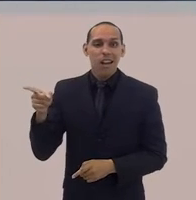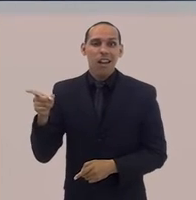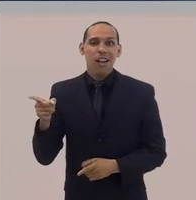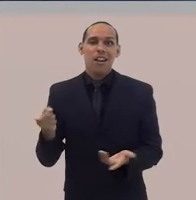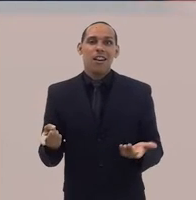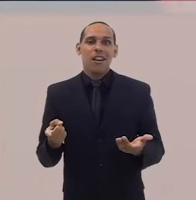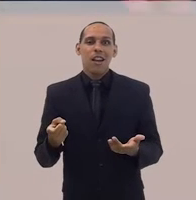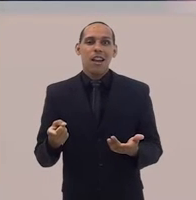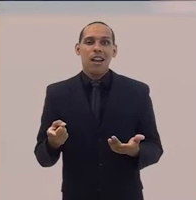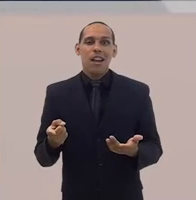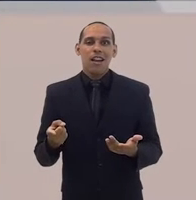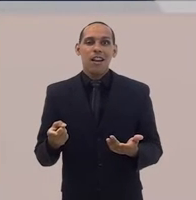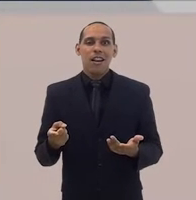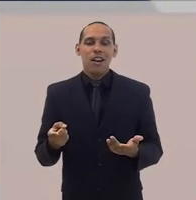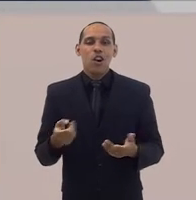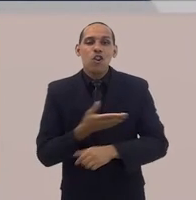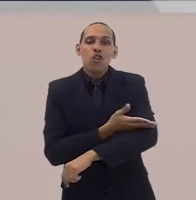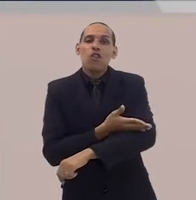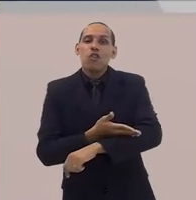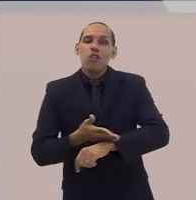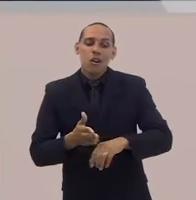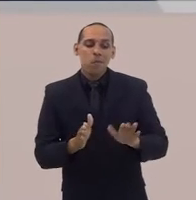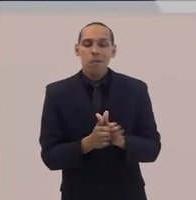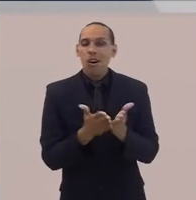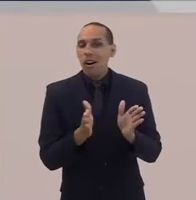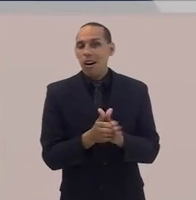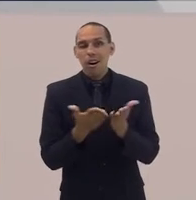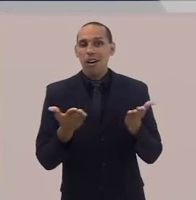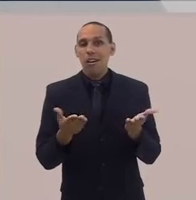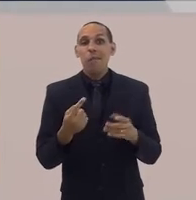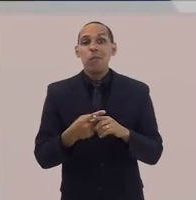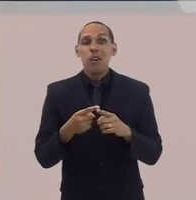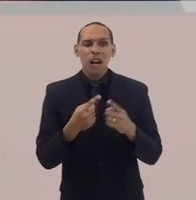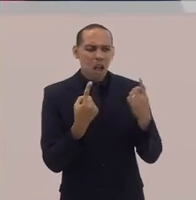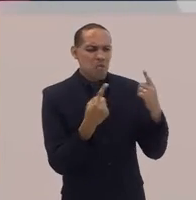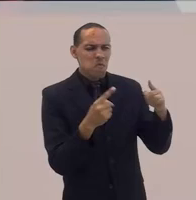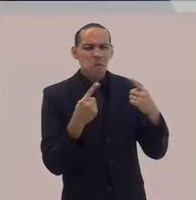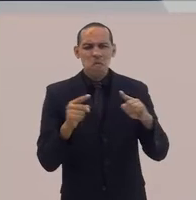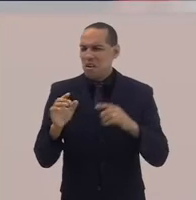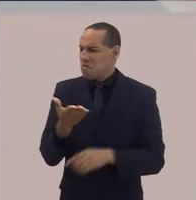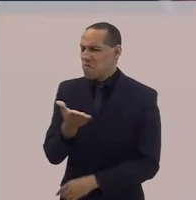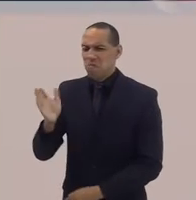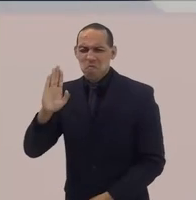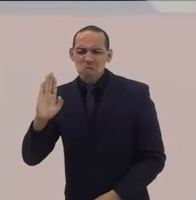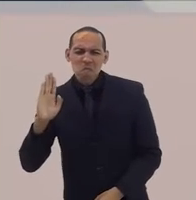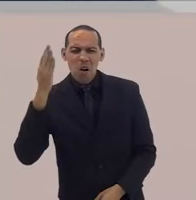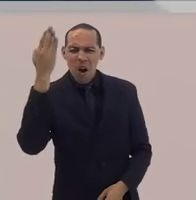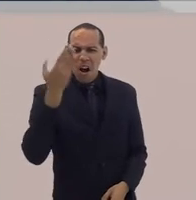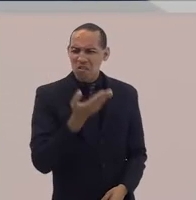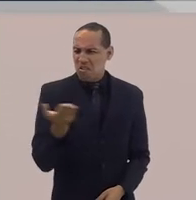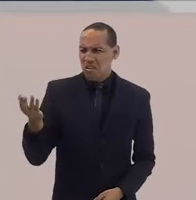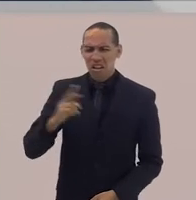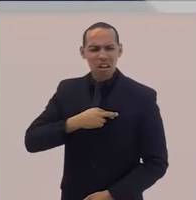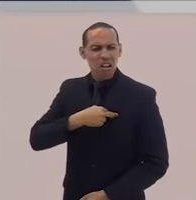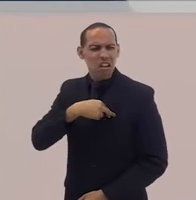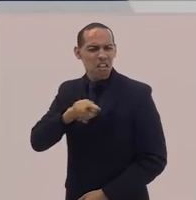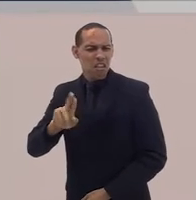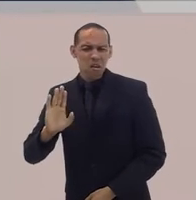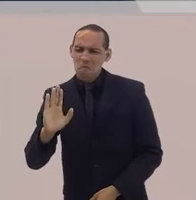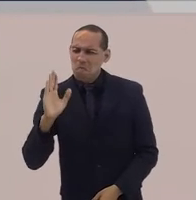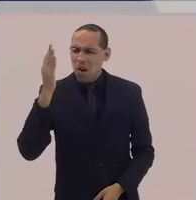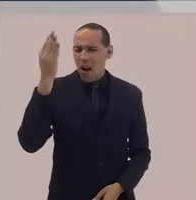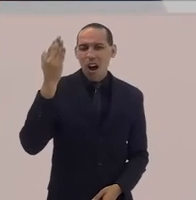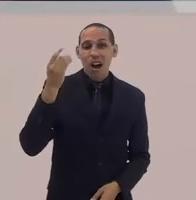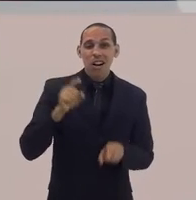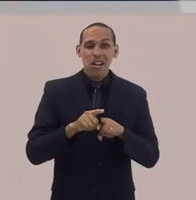pés colados na vivência do povo pobre, porque denunciava a hipocrisia dos religiosos